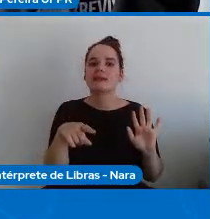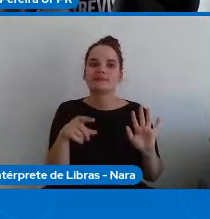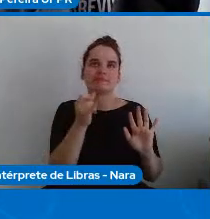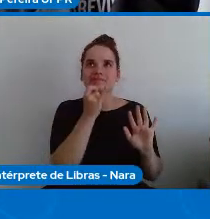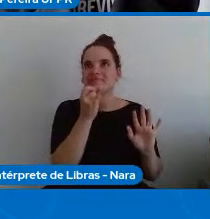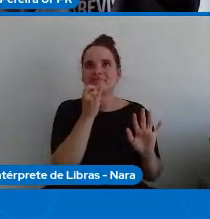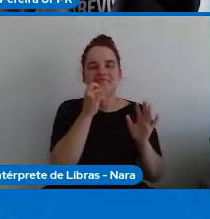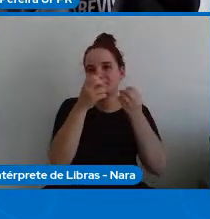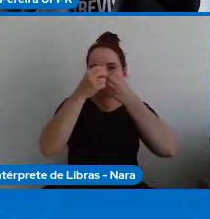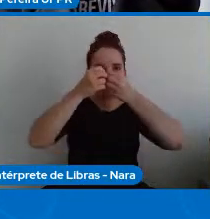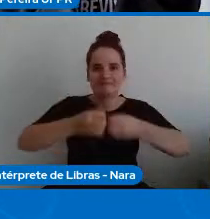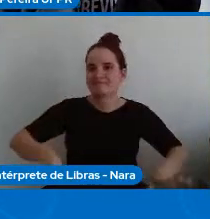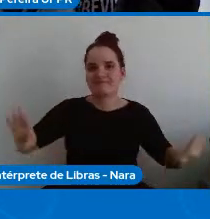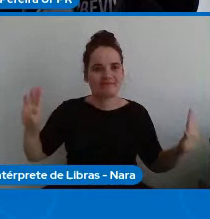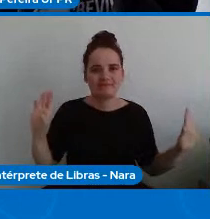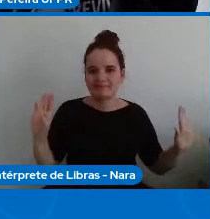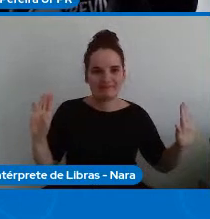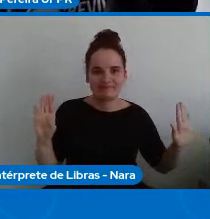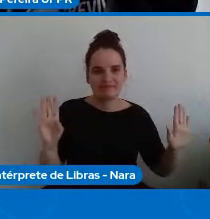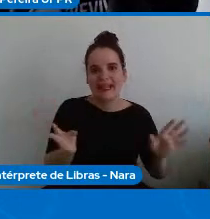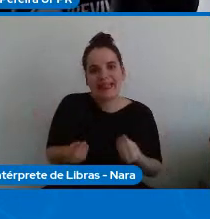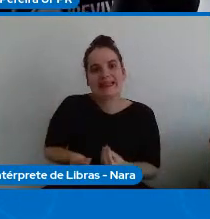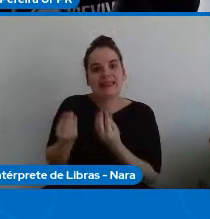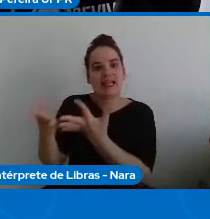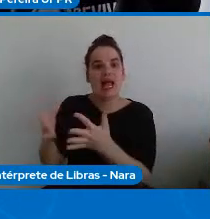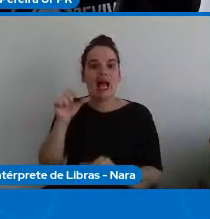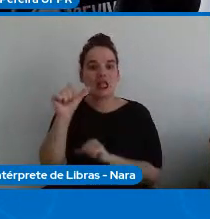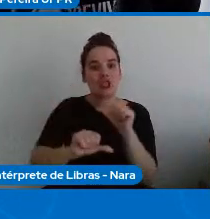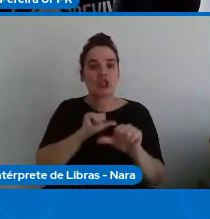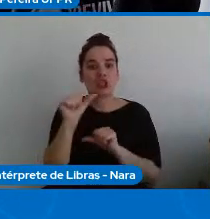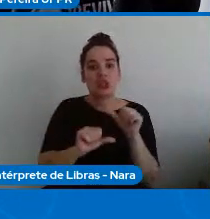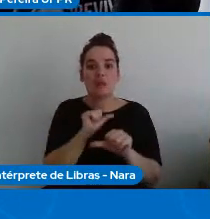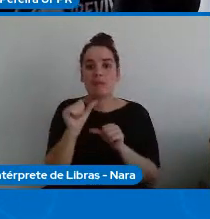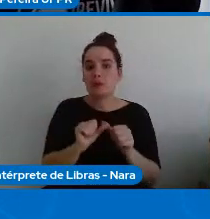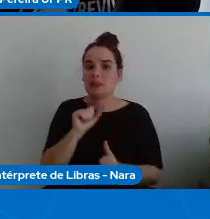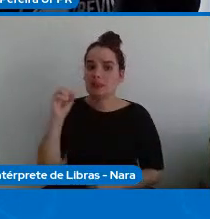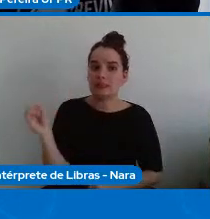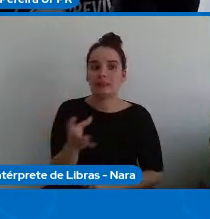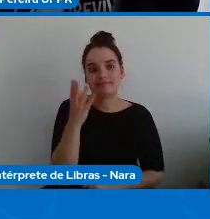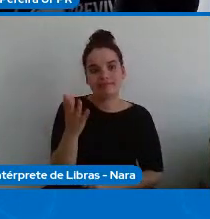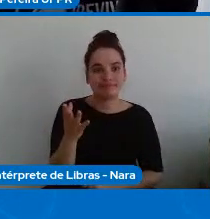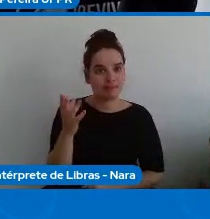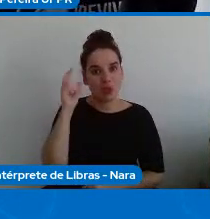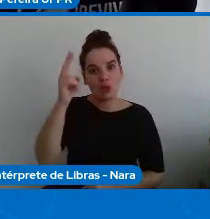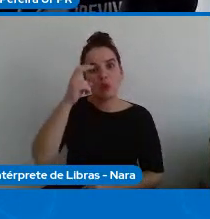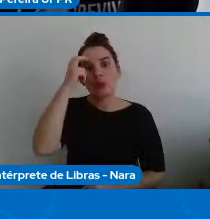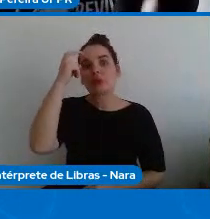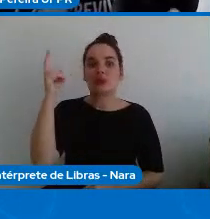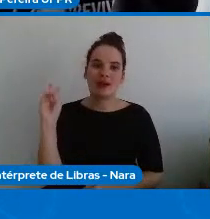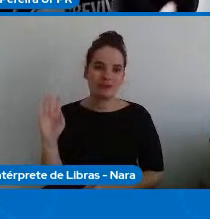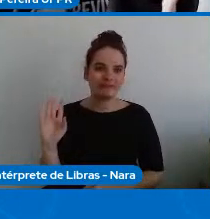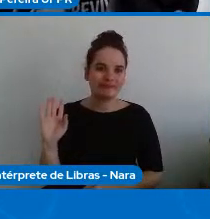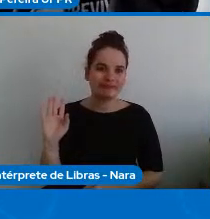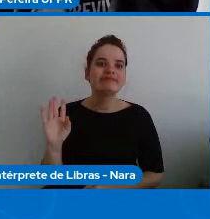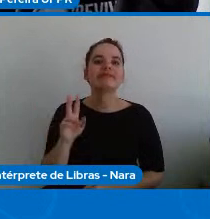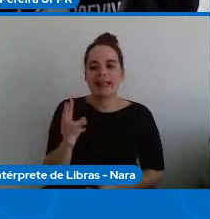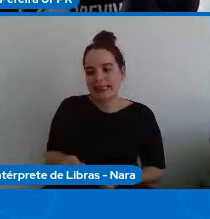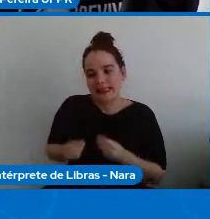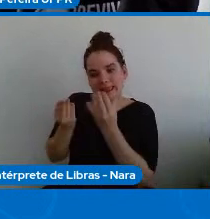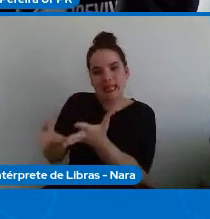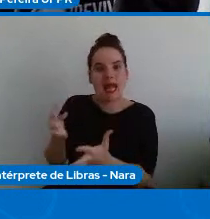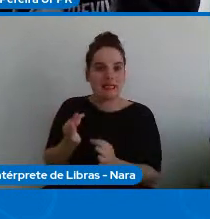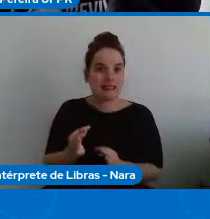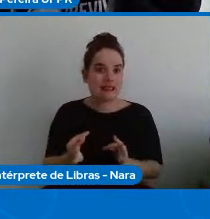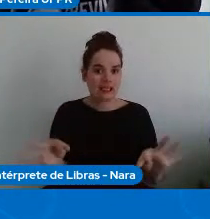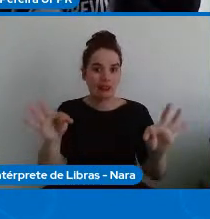fala de você introduzir alguma mudança cultural ou de você introduzir uma nova tecnologia que vai desencadear